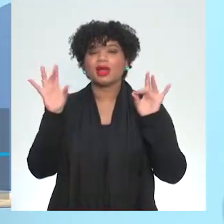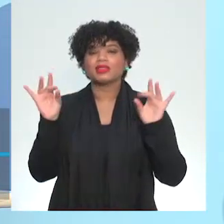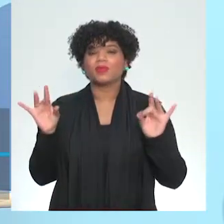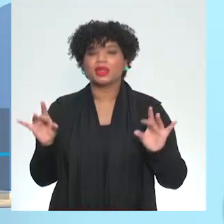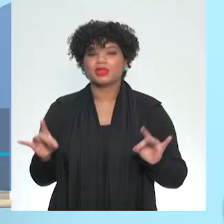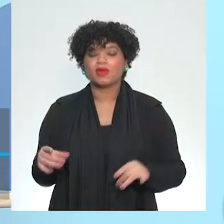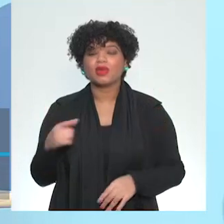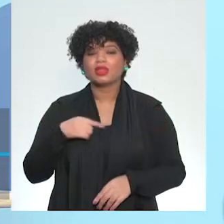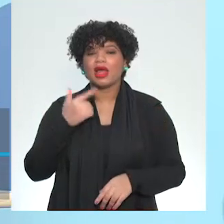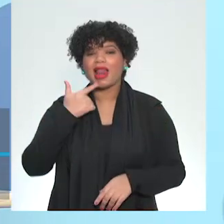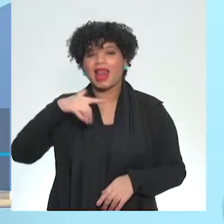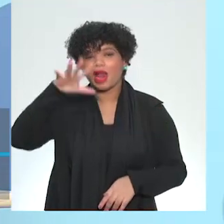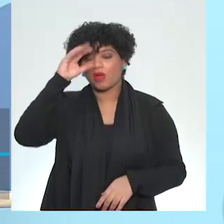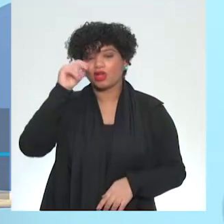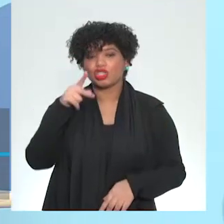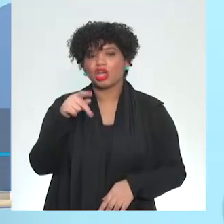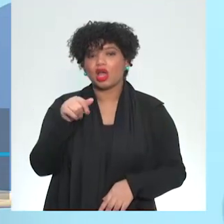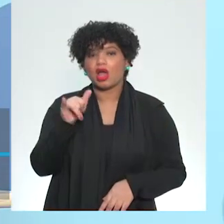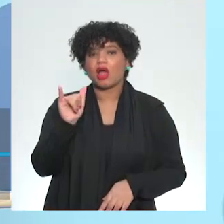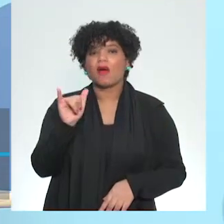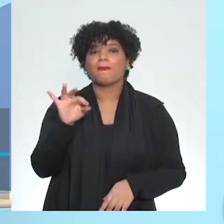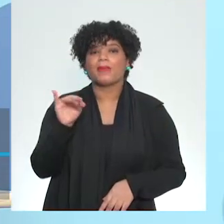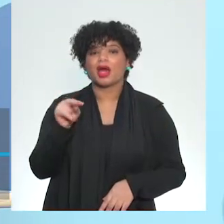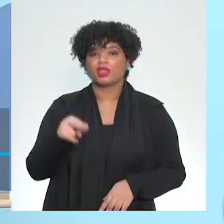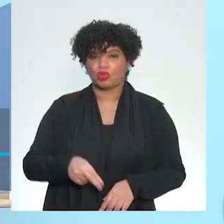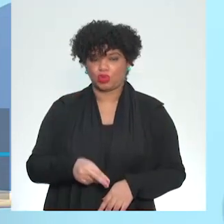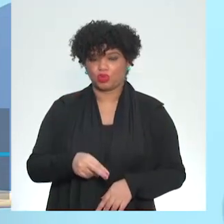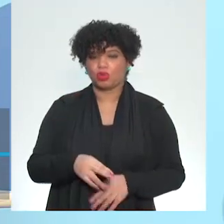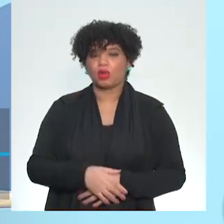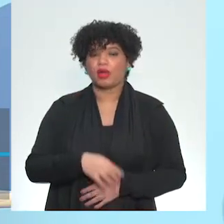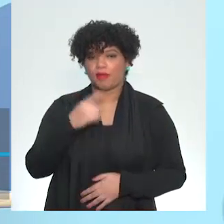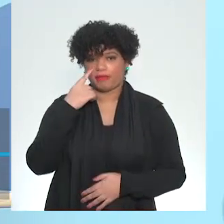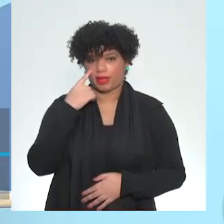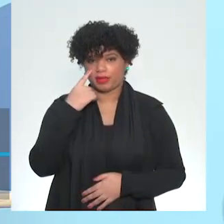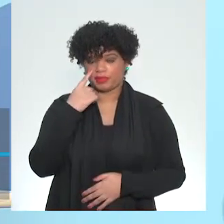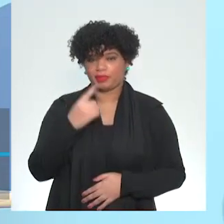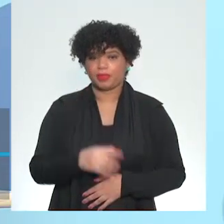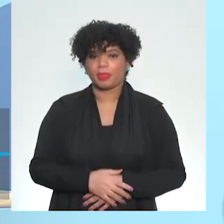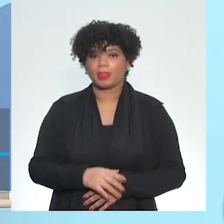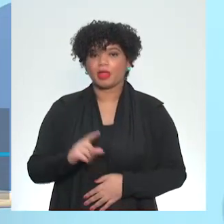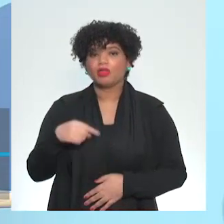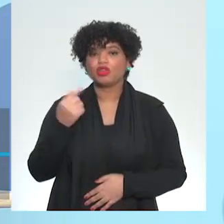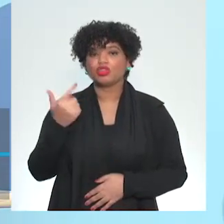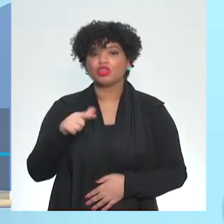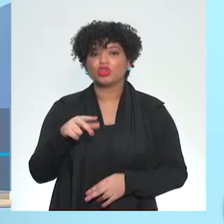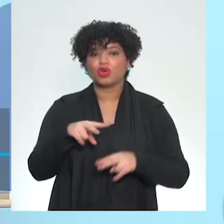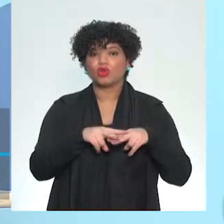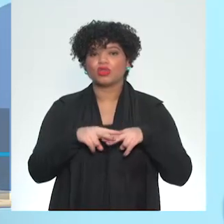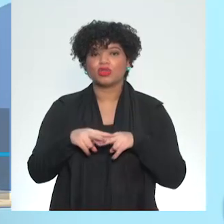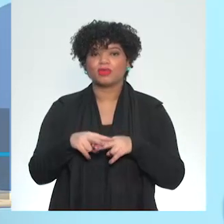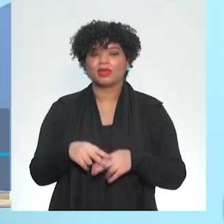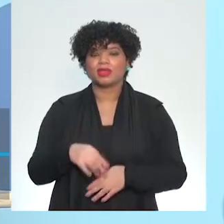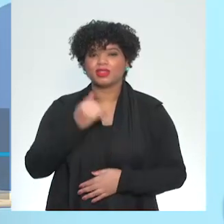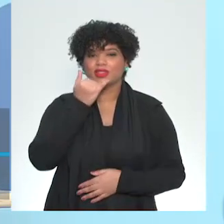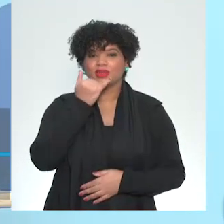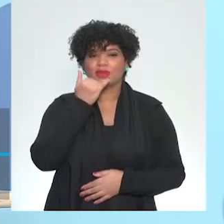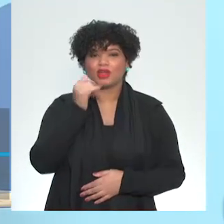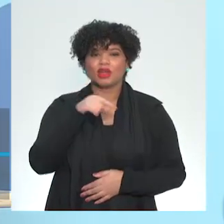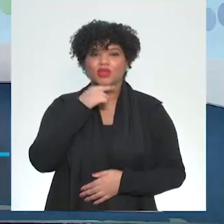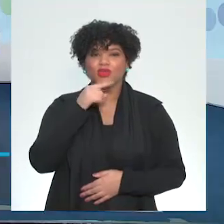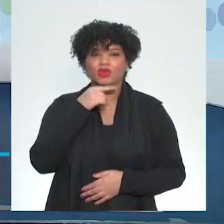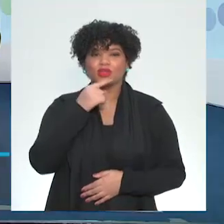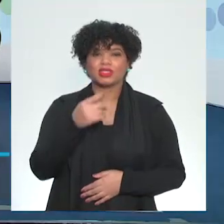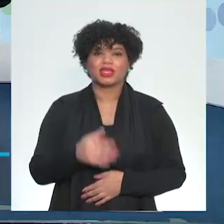usando a linguagem de Python, usando a linguagem em Python. Então, a gente vai relembrar... Gente, não consigo.